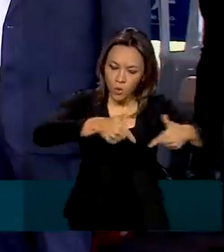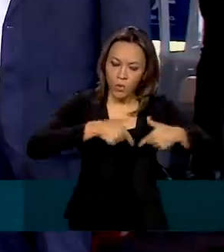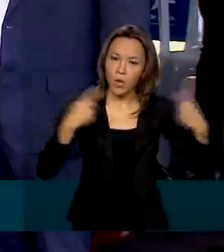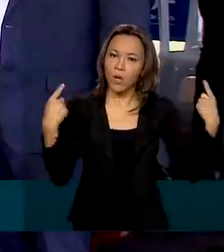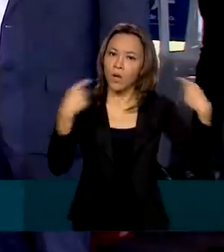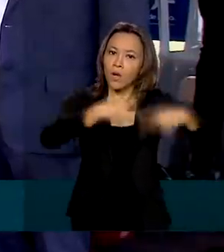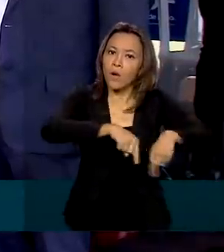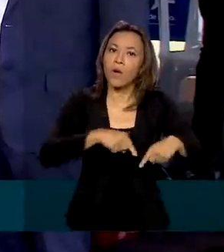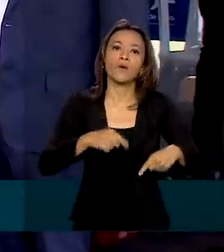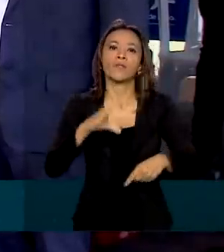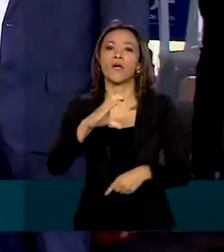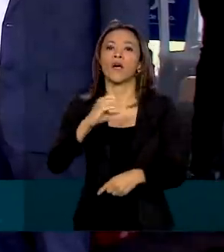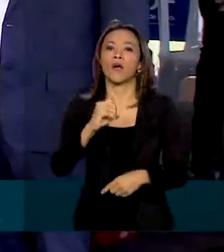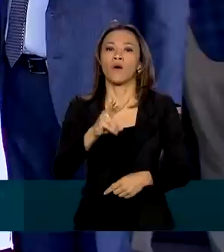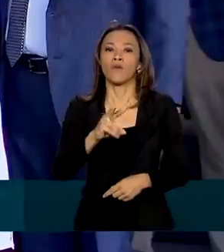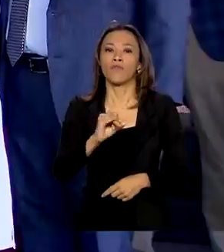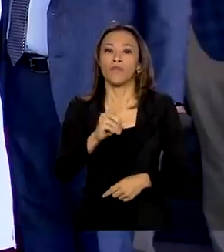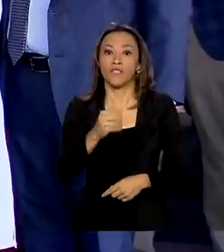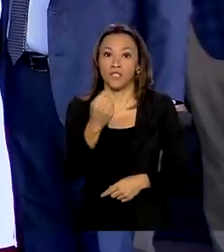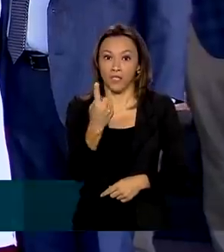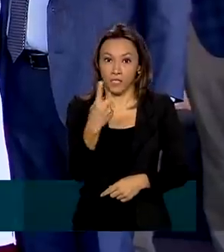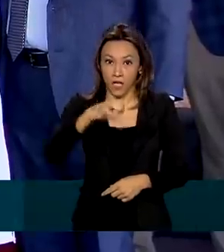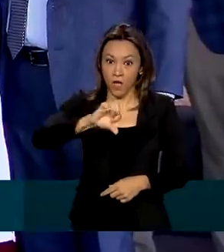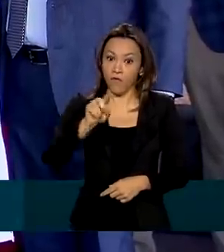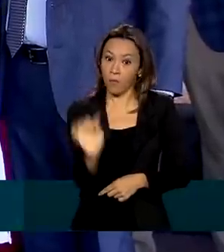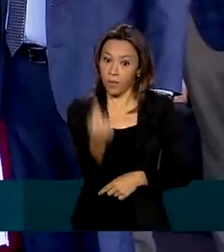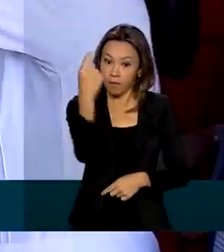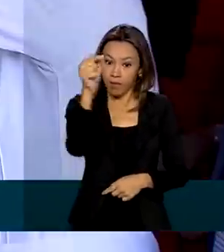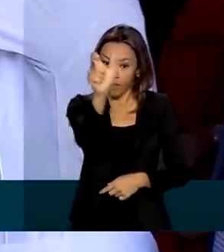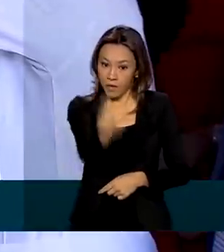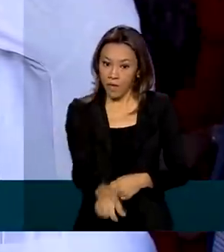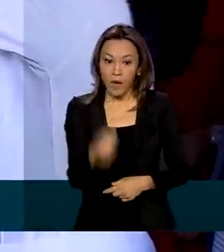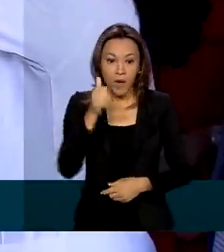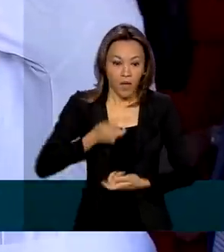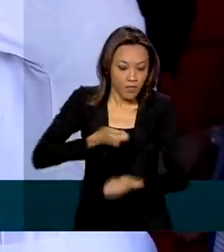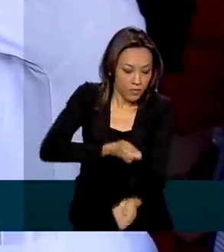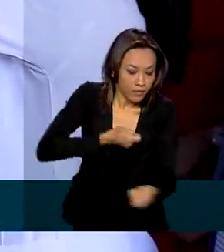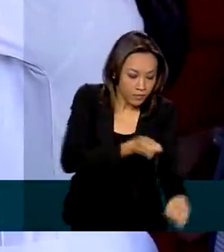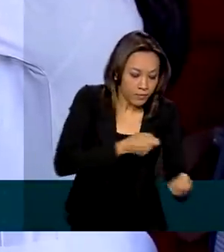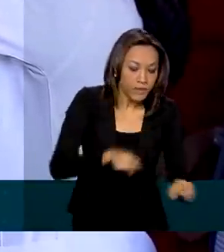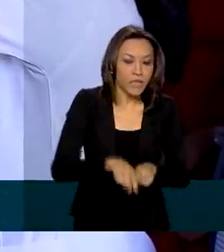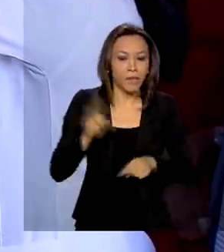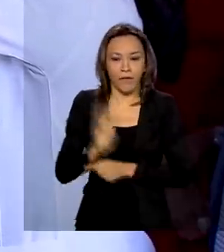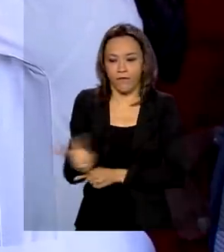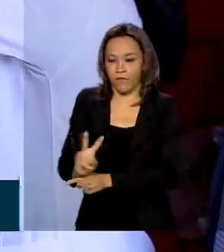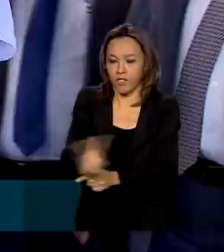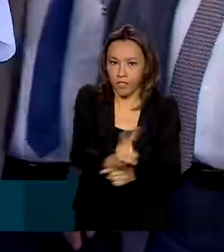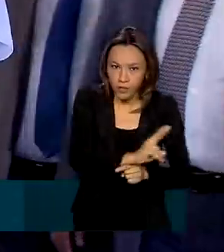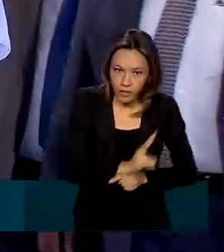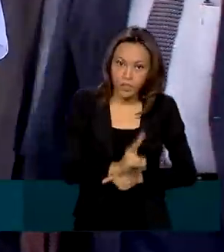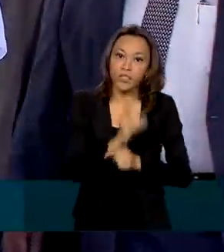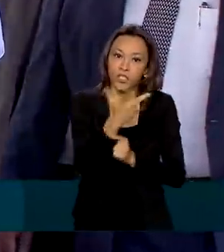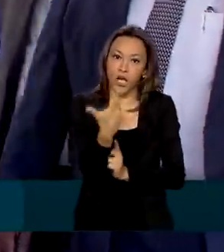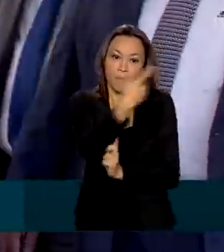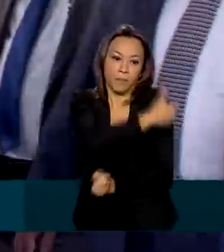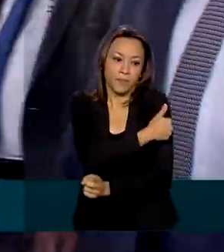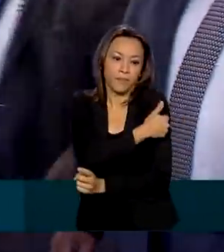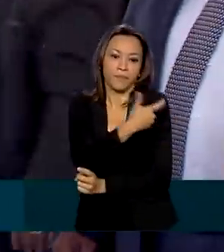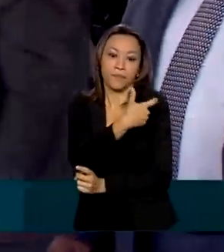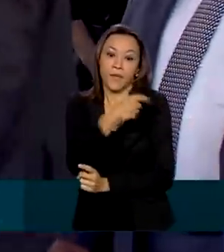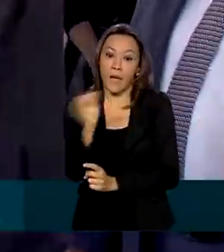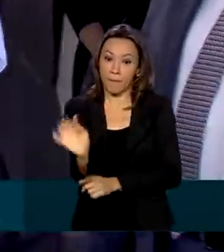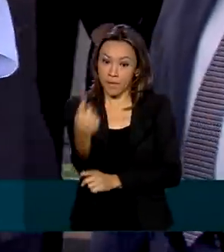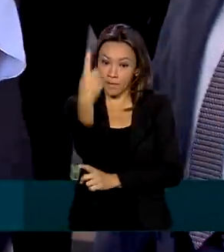foram os primeiros a serem vacinados. Uma auxiliar de limpeza e um vigilante também foram imunizados. A primeira a ser